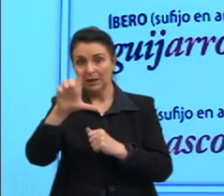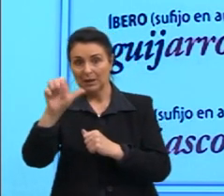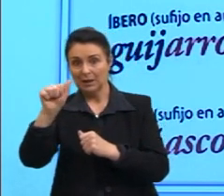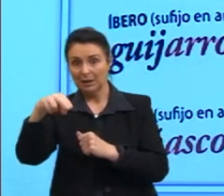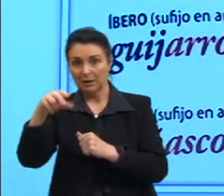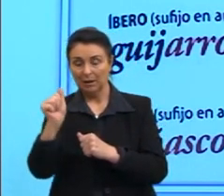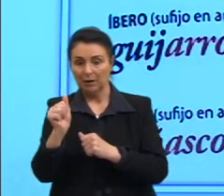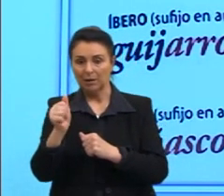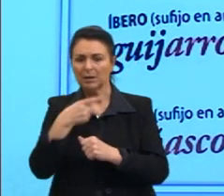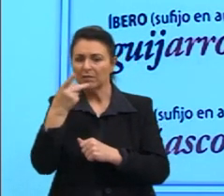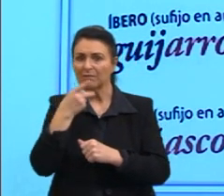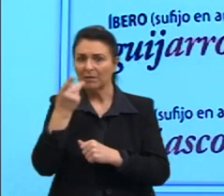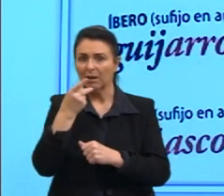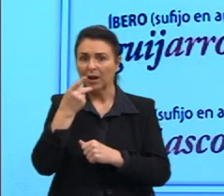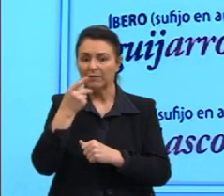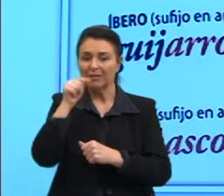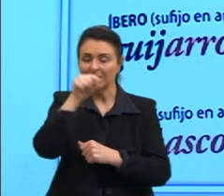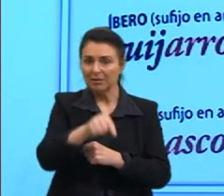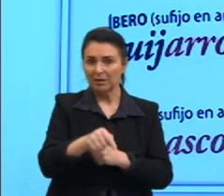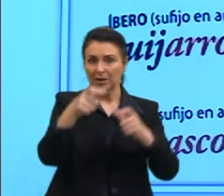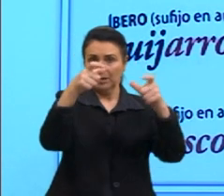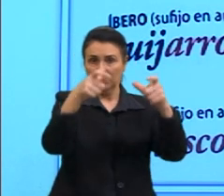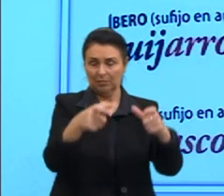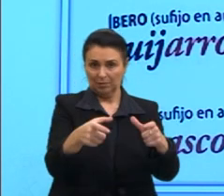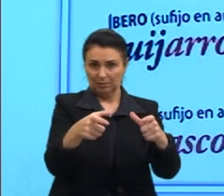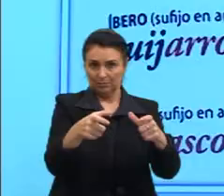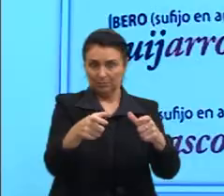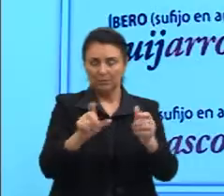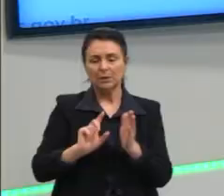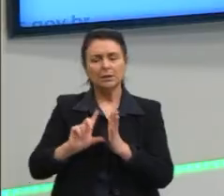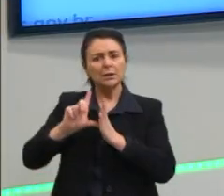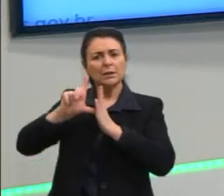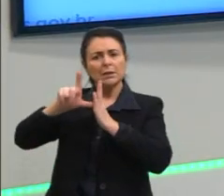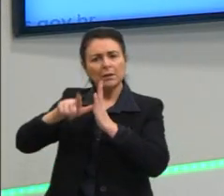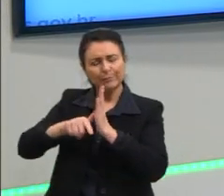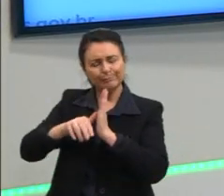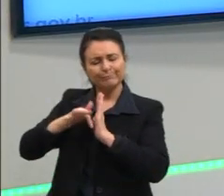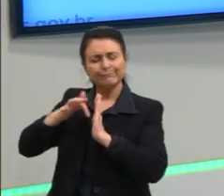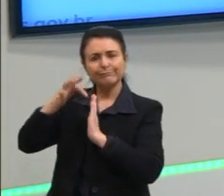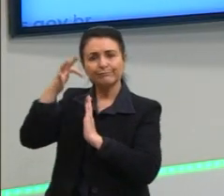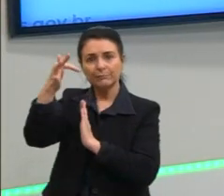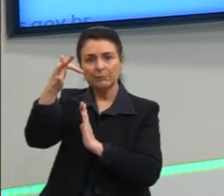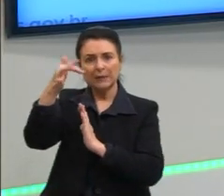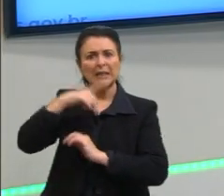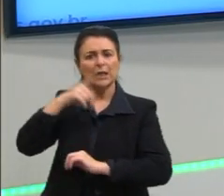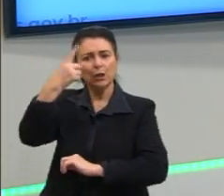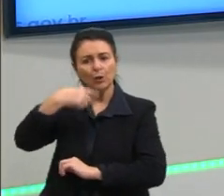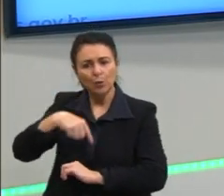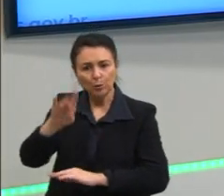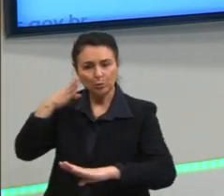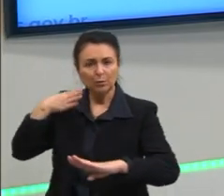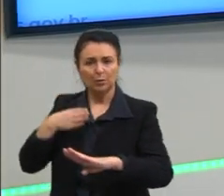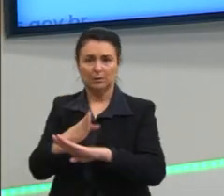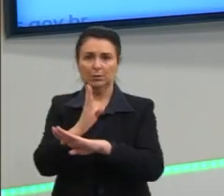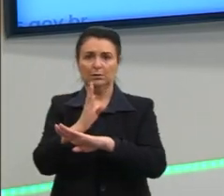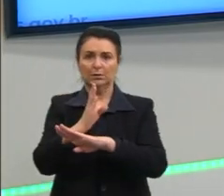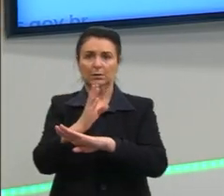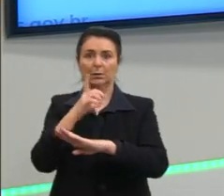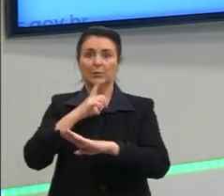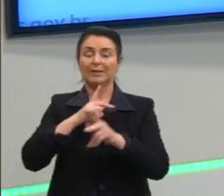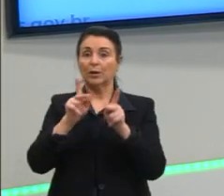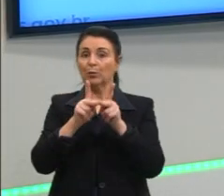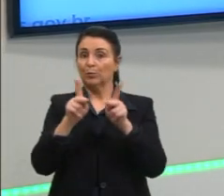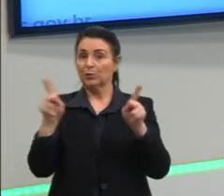parte dessas regiões. Mais tarde, nós teremos outros invasores, porque nós temos o período